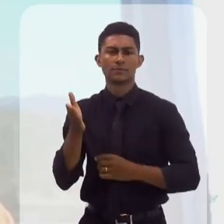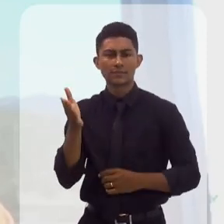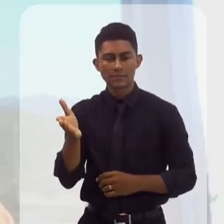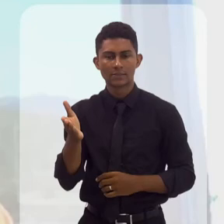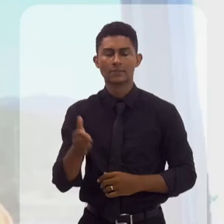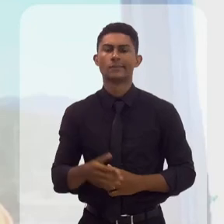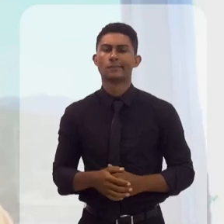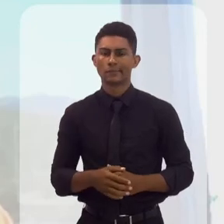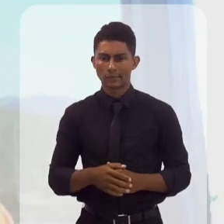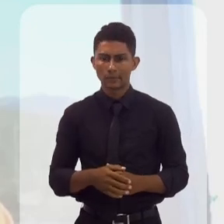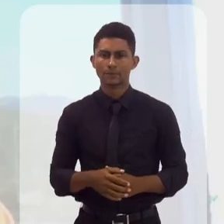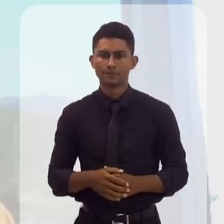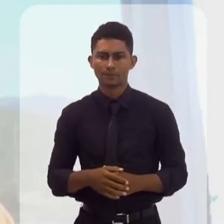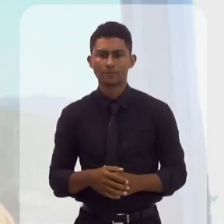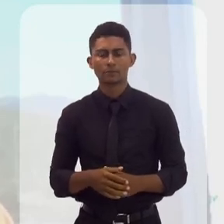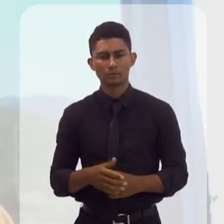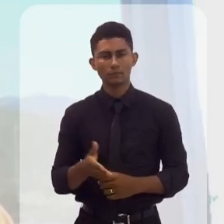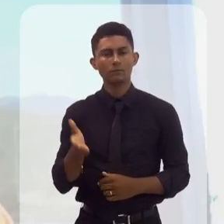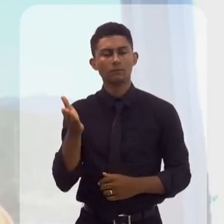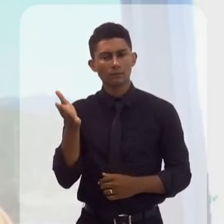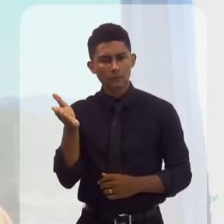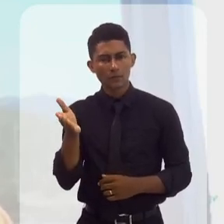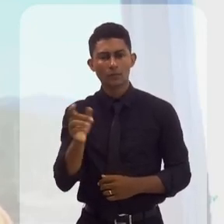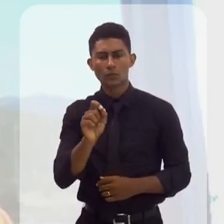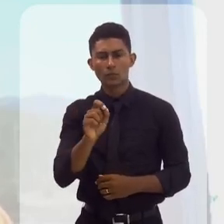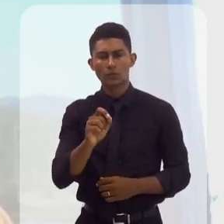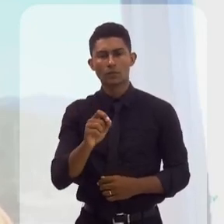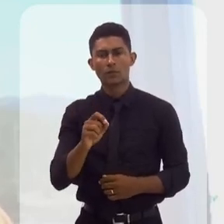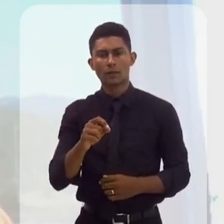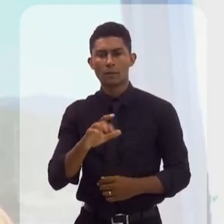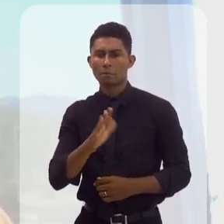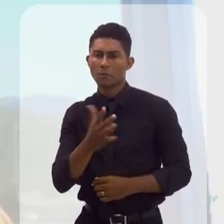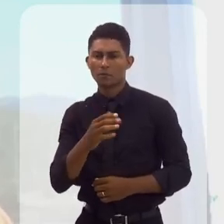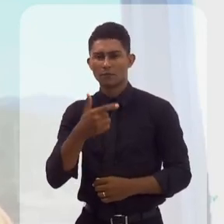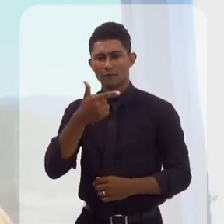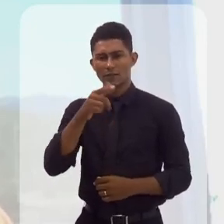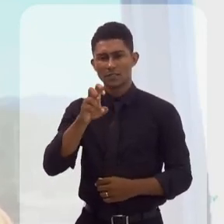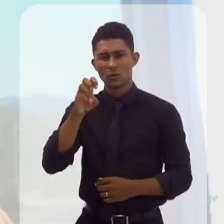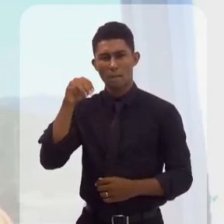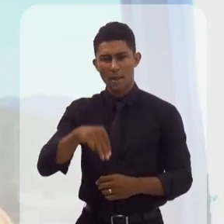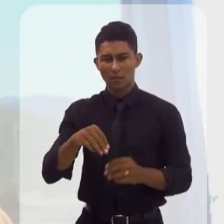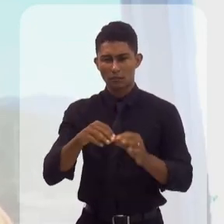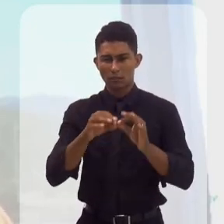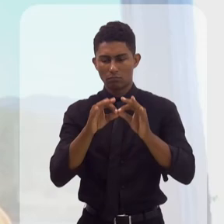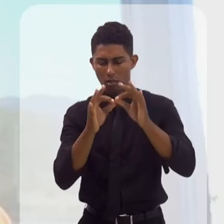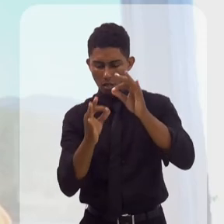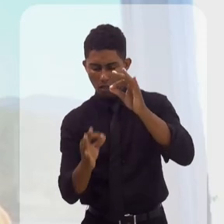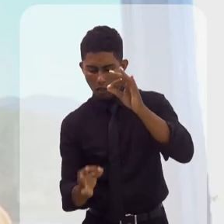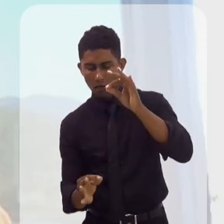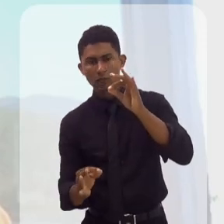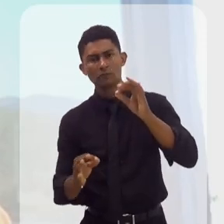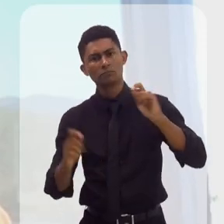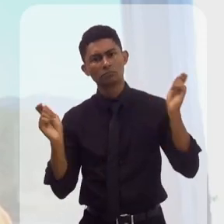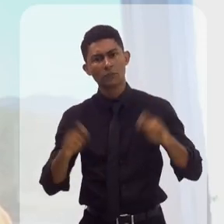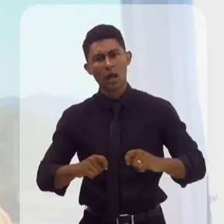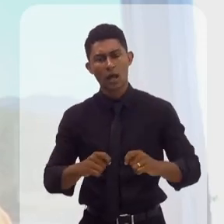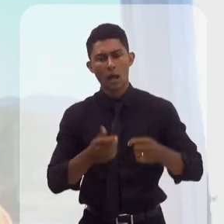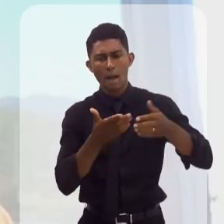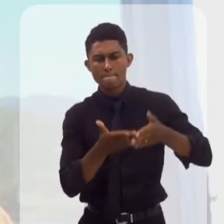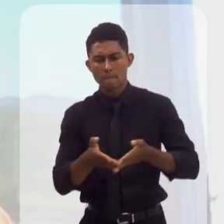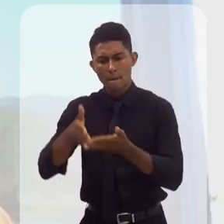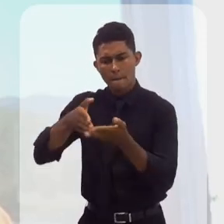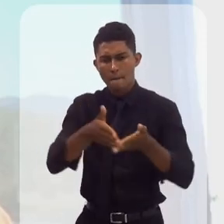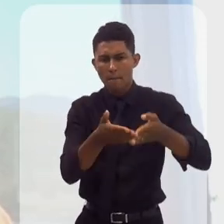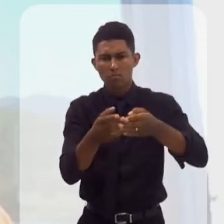com calado diferenciado. O calado no Porto do Açú chega até 25 metros de profundidade. Então, se permite receber navios